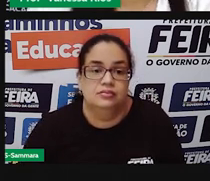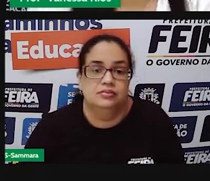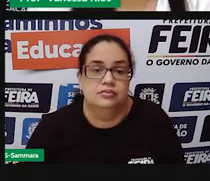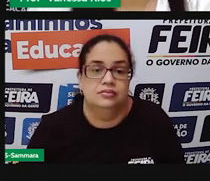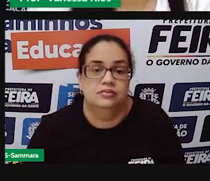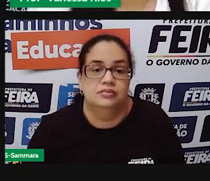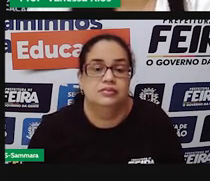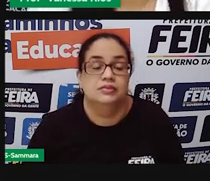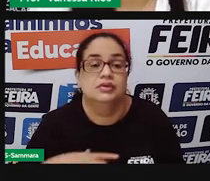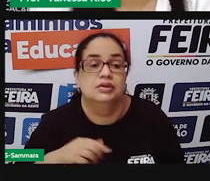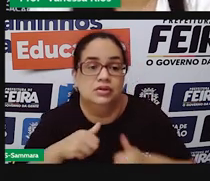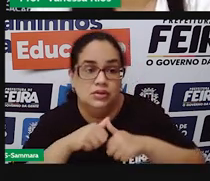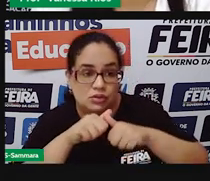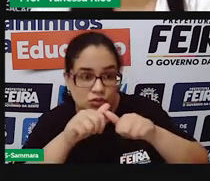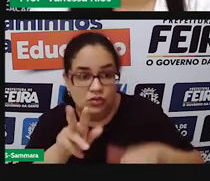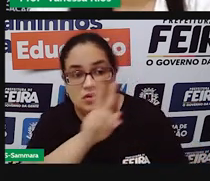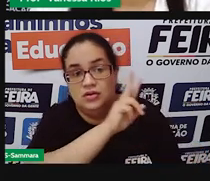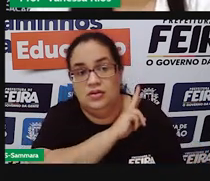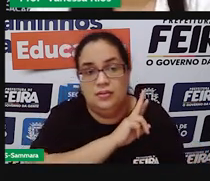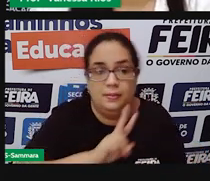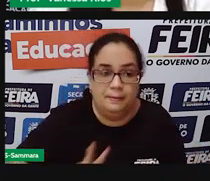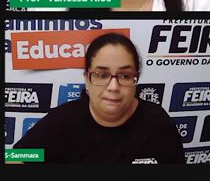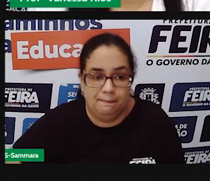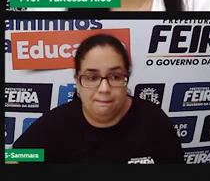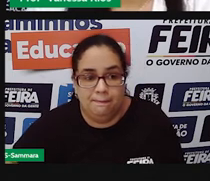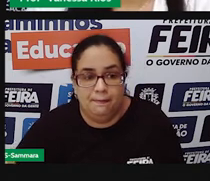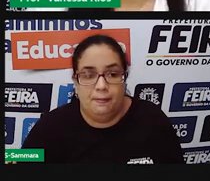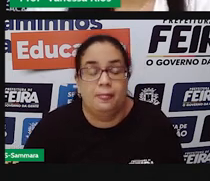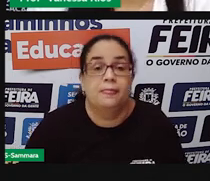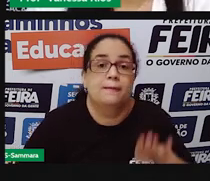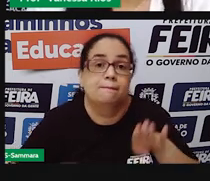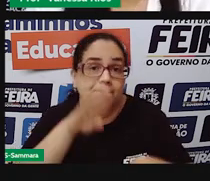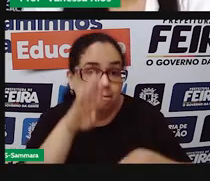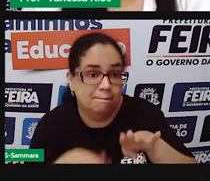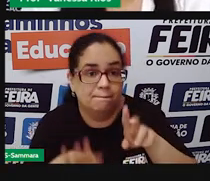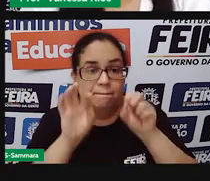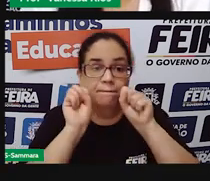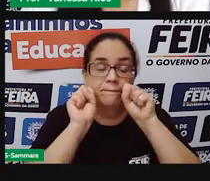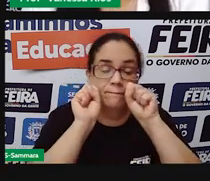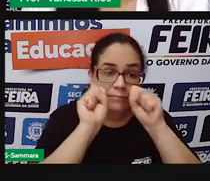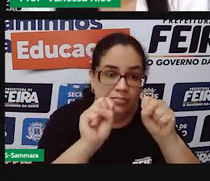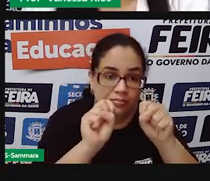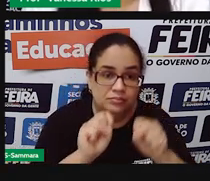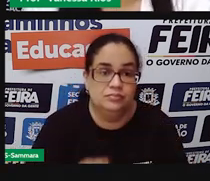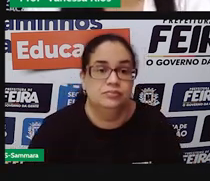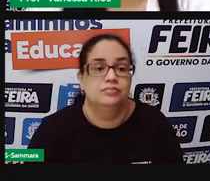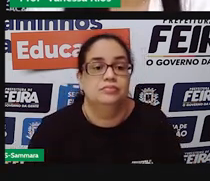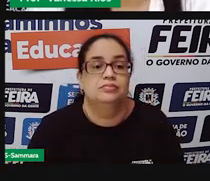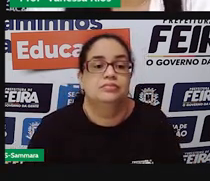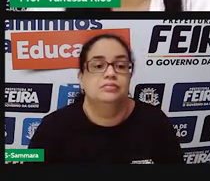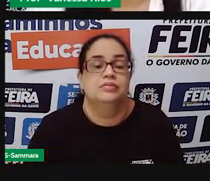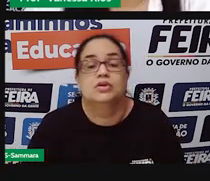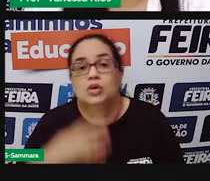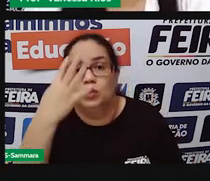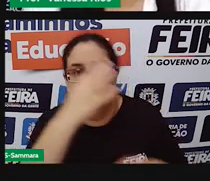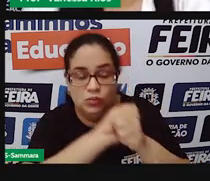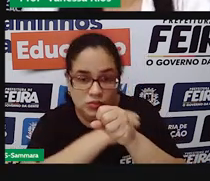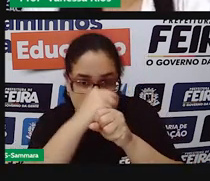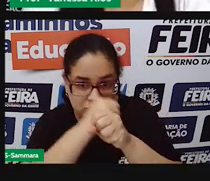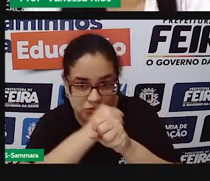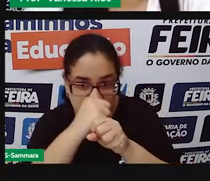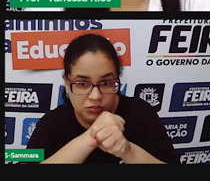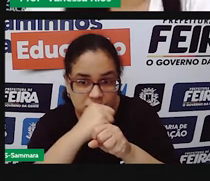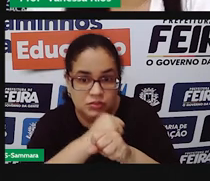os 21 variadores eleitos e aí às vezes pode no decorrer desses quatro anos haver